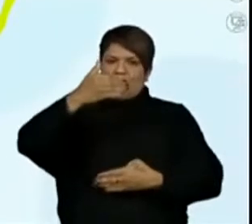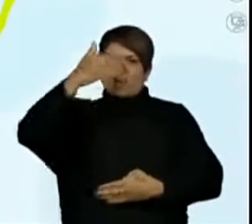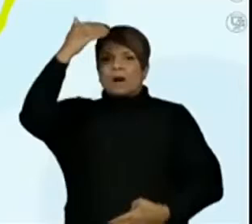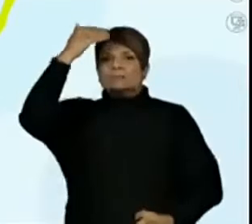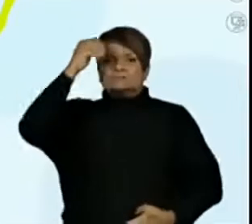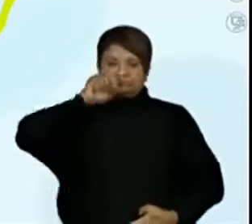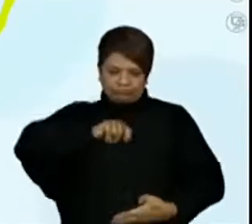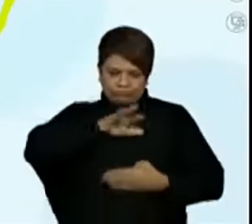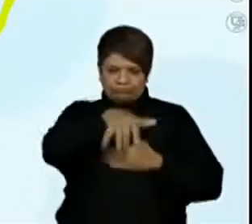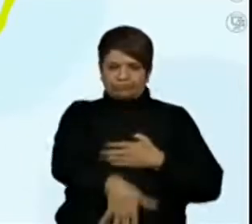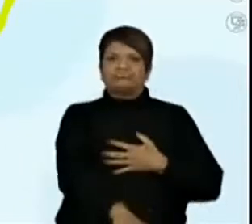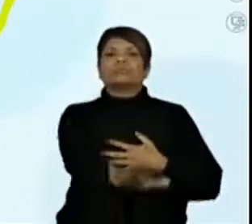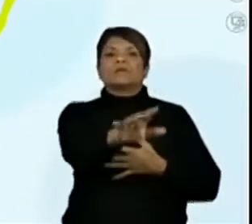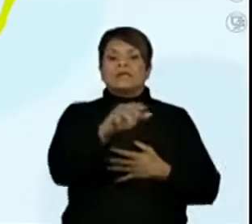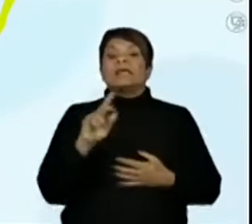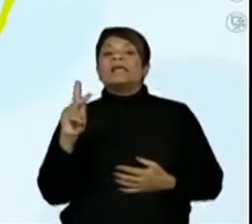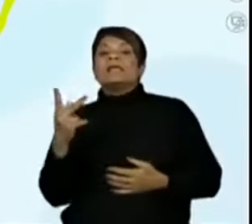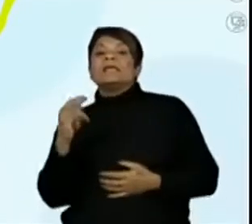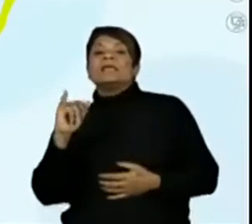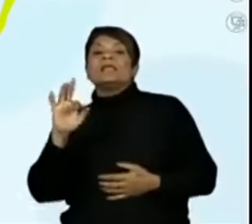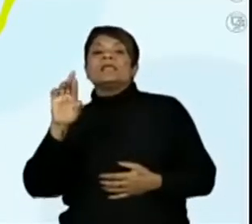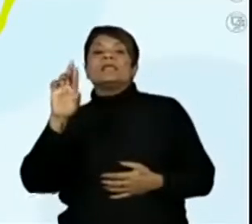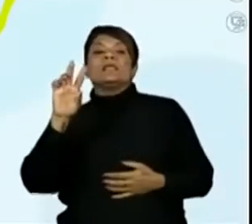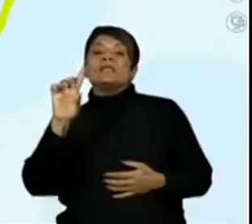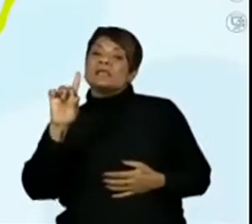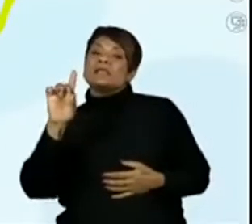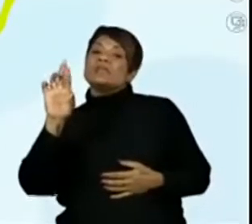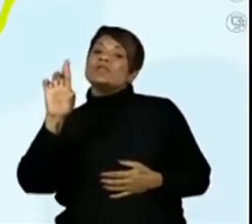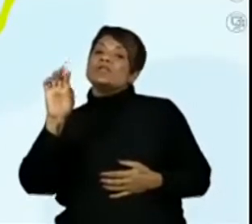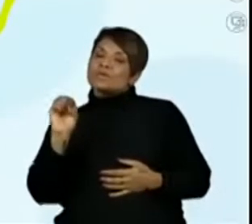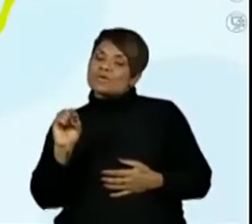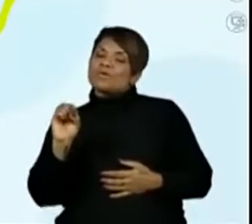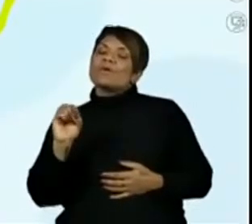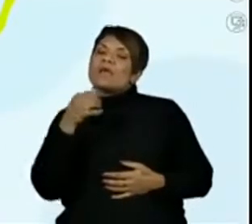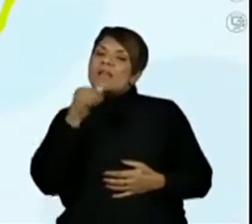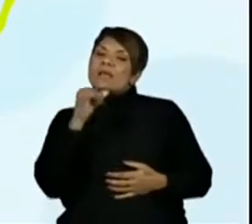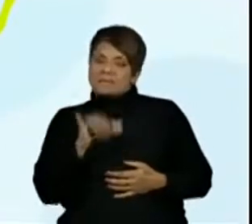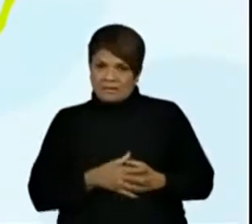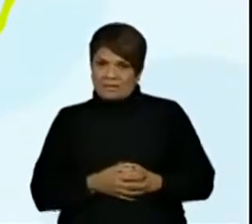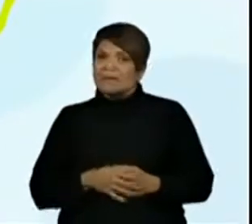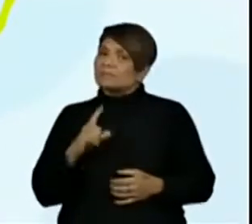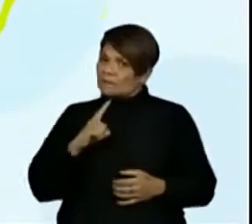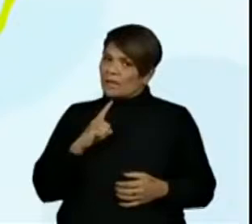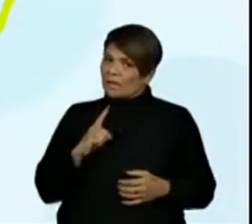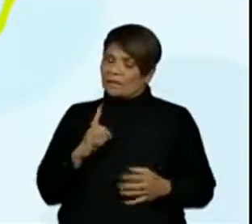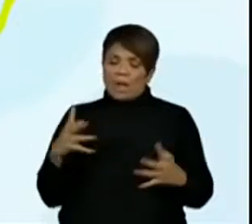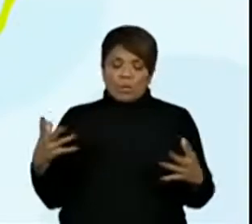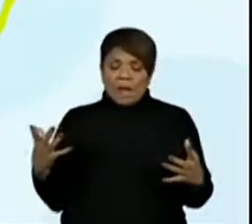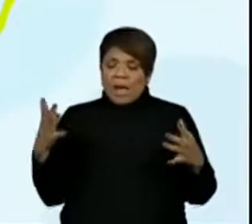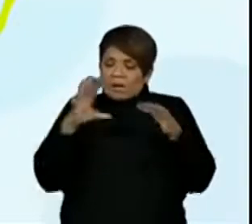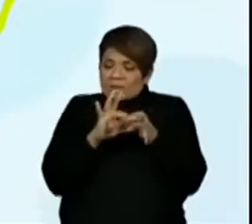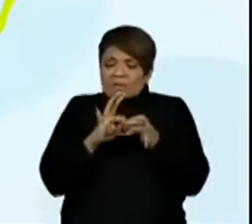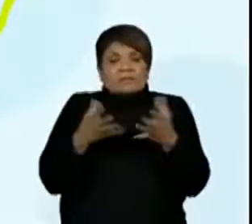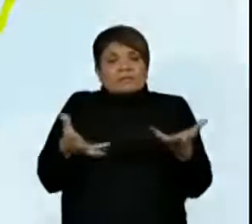uma outra aqui. Isso aqui é a interação da tecnologia.